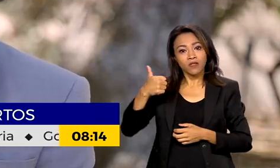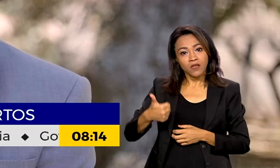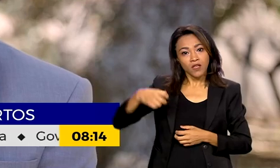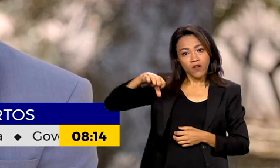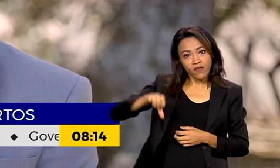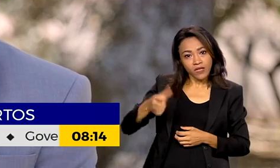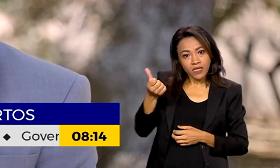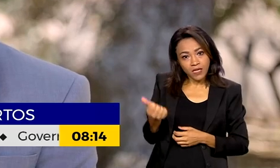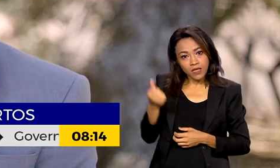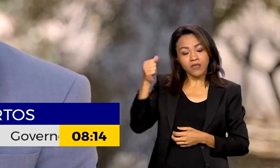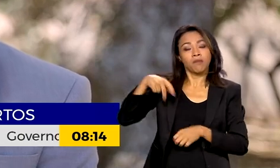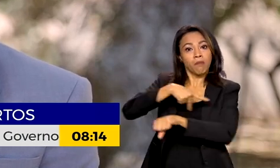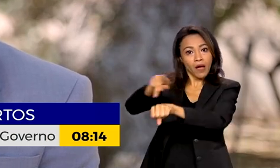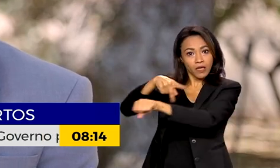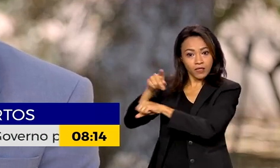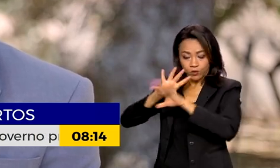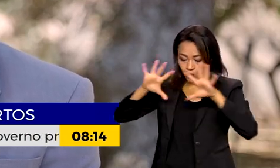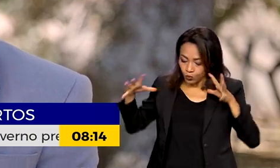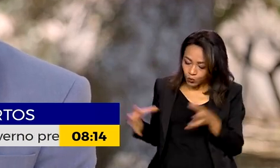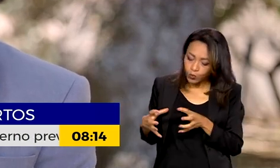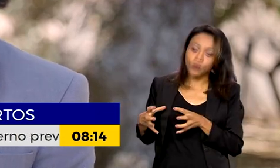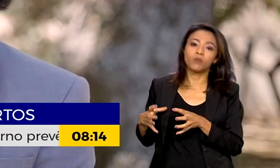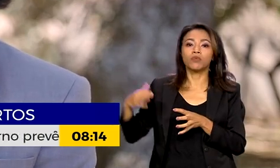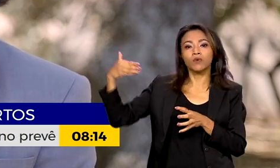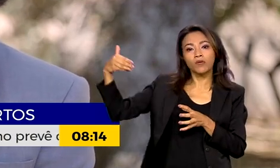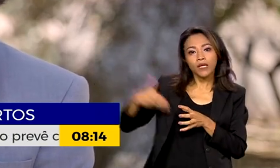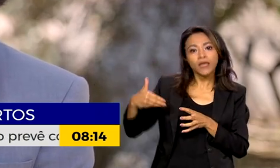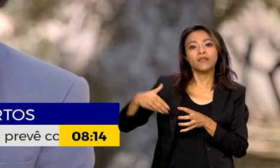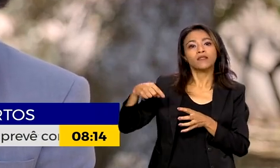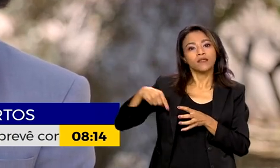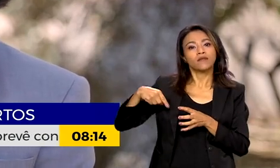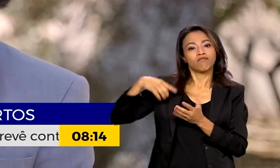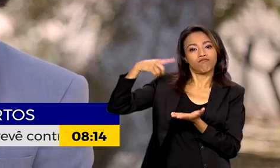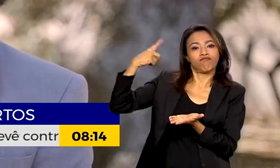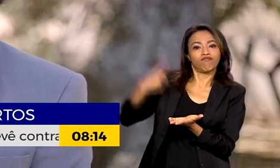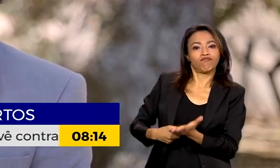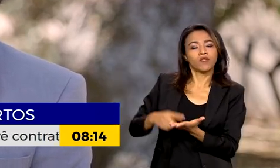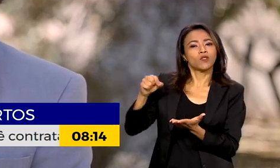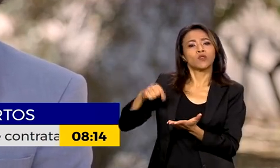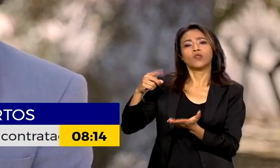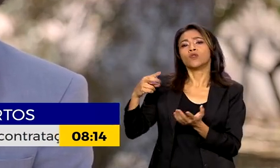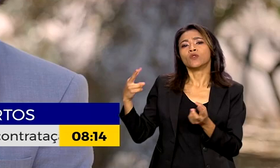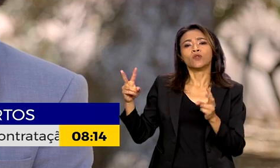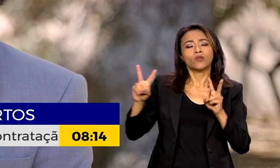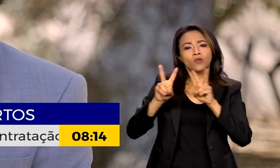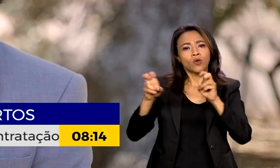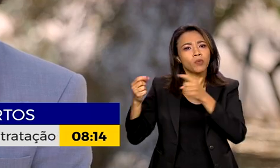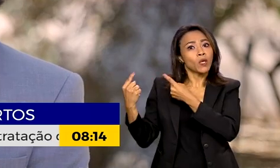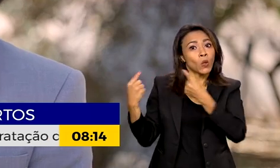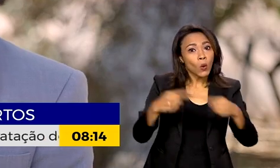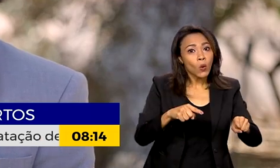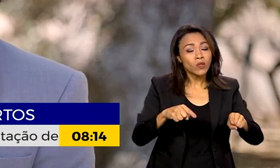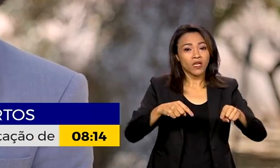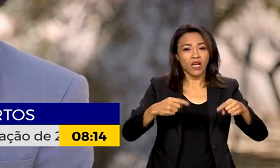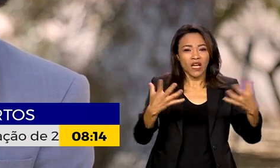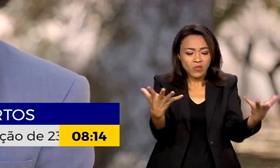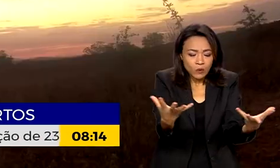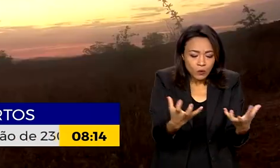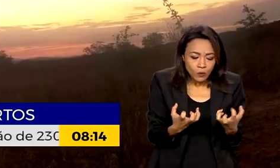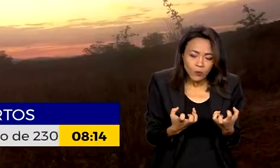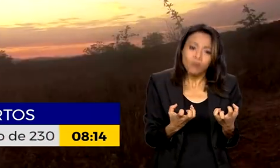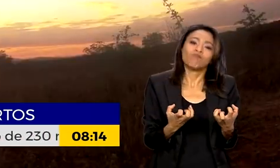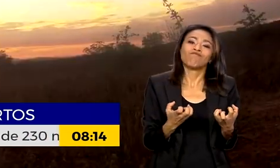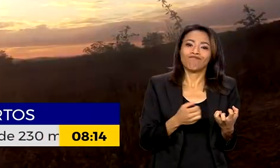a União Europeia, que são membros, são partes da Convenção para o Combate à Desertificação globalmente.